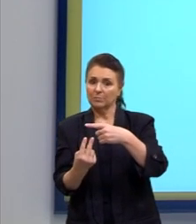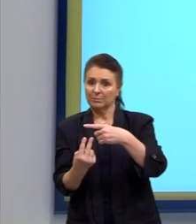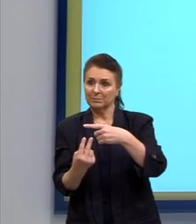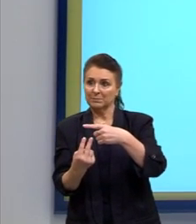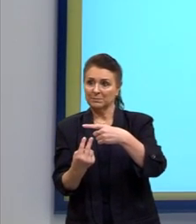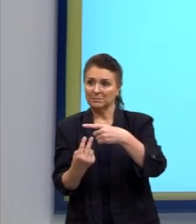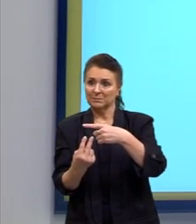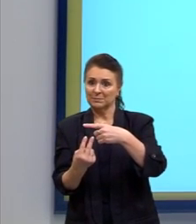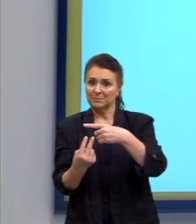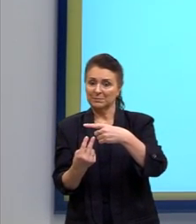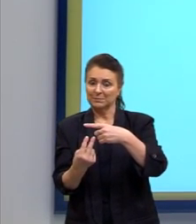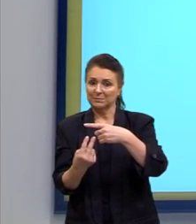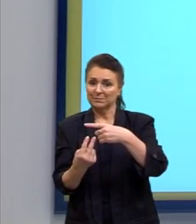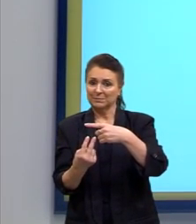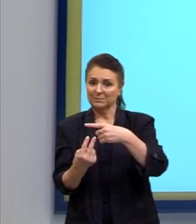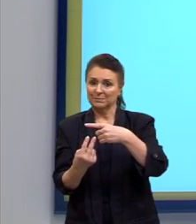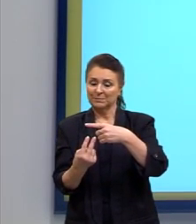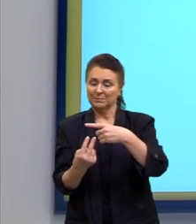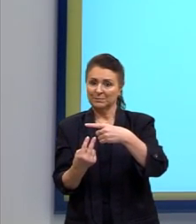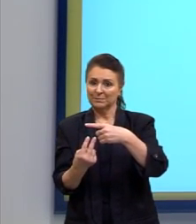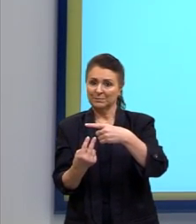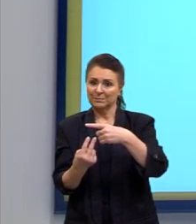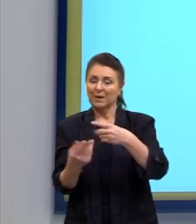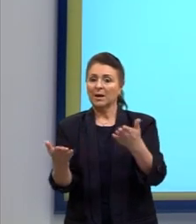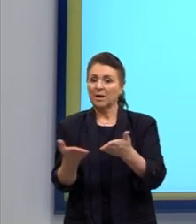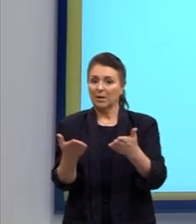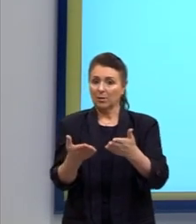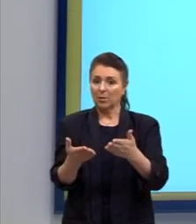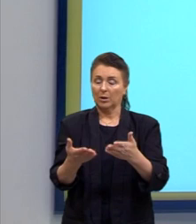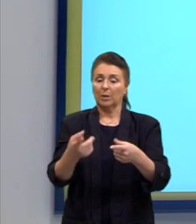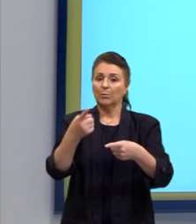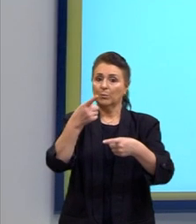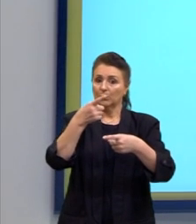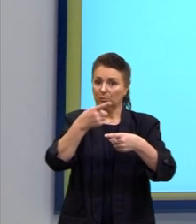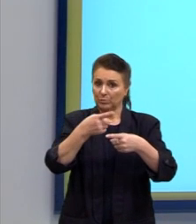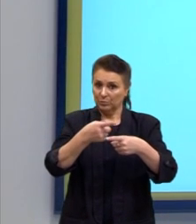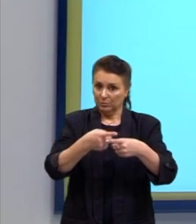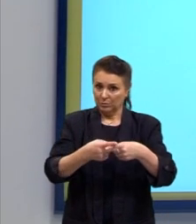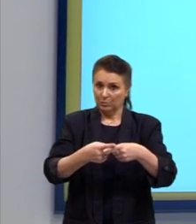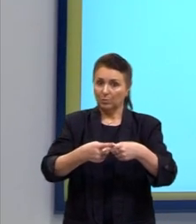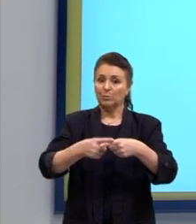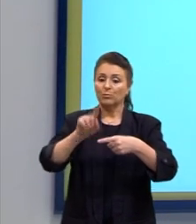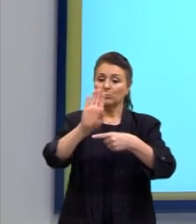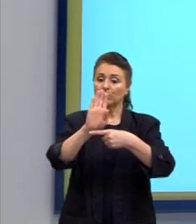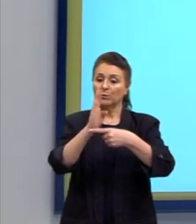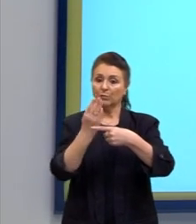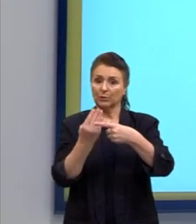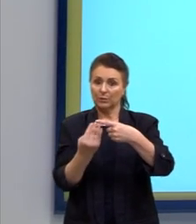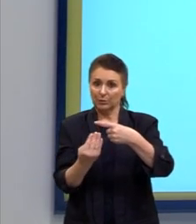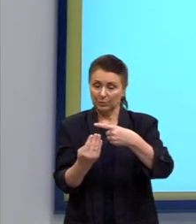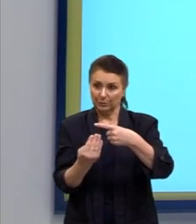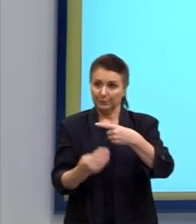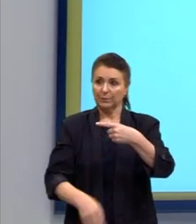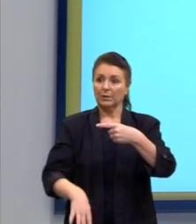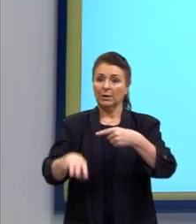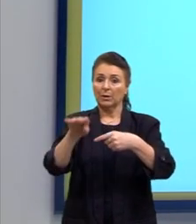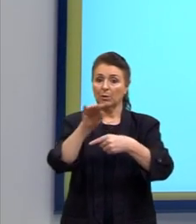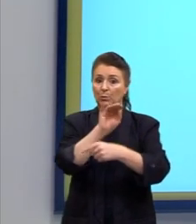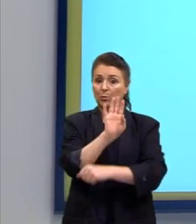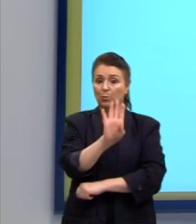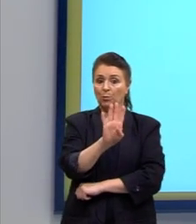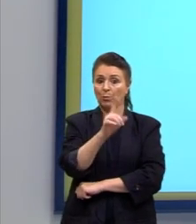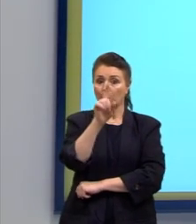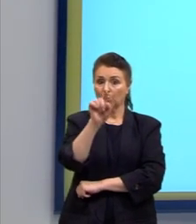fatorial de 2. Ali é uma multiplicação envolvendo fração. Como o fatorial de 4 aqui não